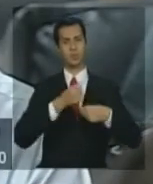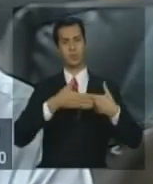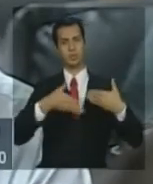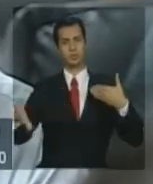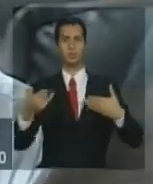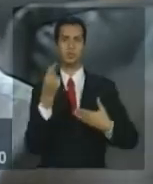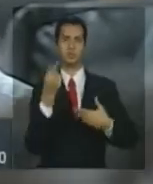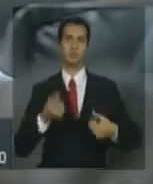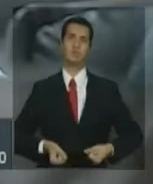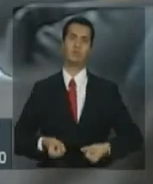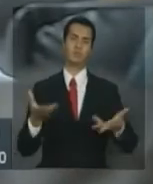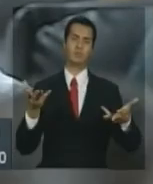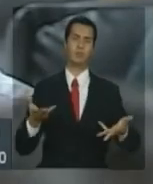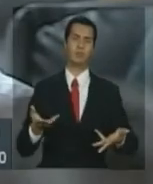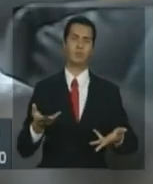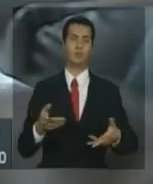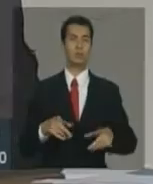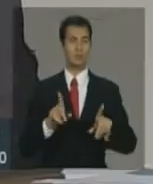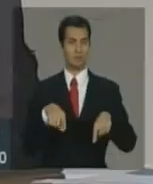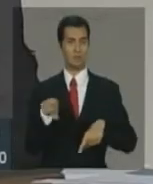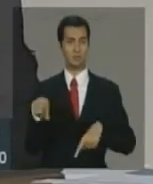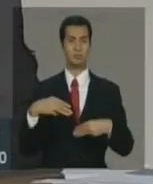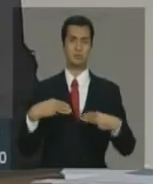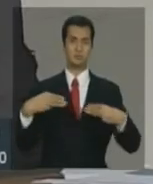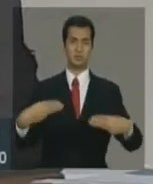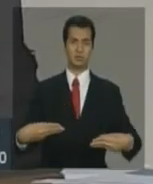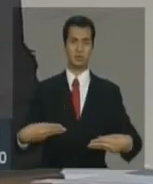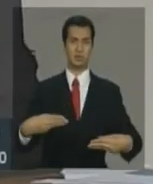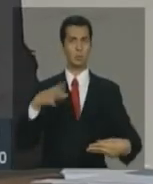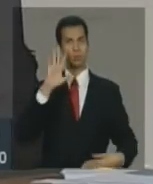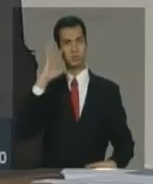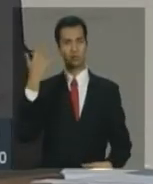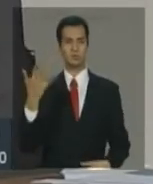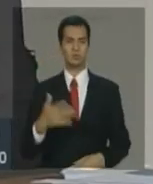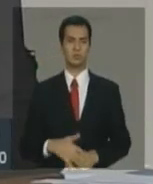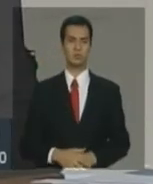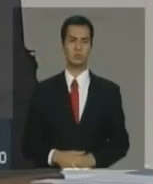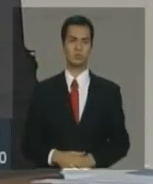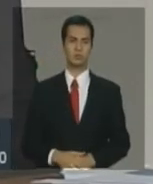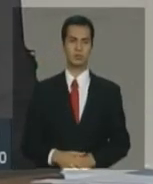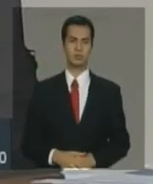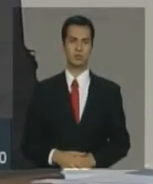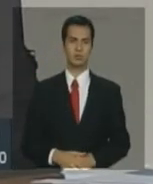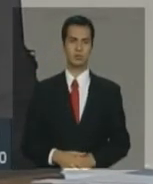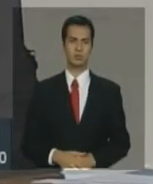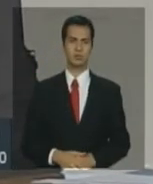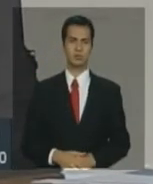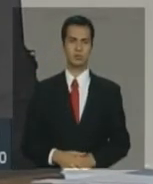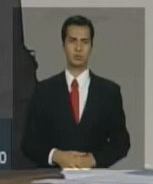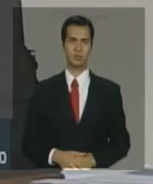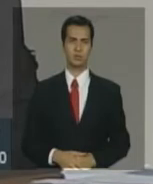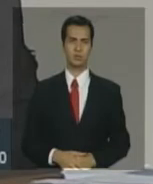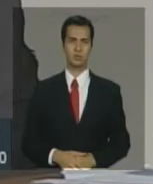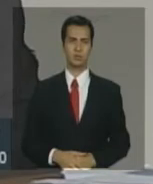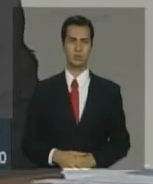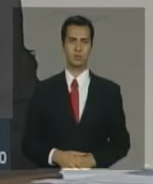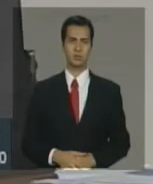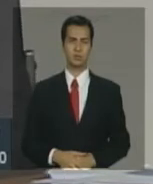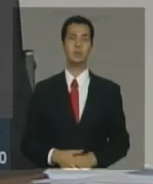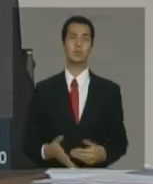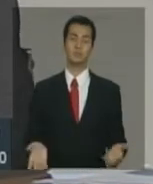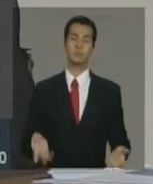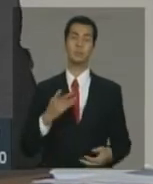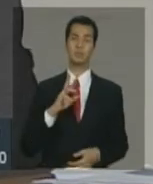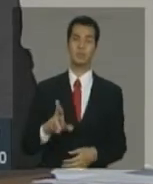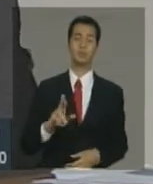que funciona. E ele que decide se vai liberar emenda ou não, é isso? Há um sistema de contingenciamento no qual, centralizadamente,